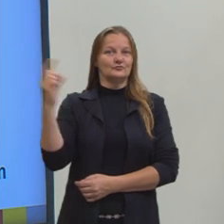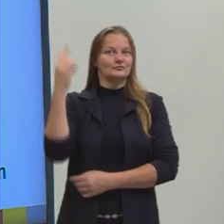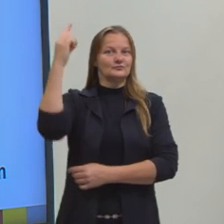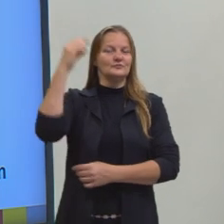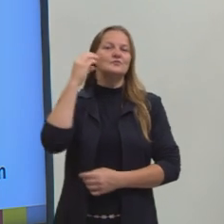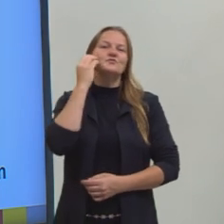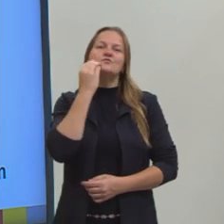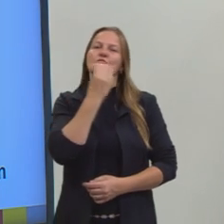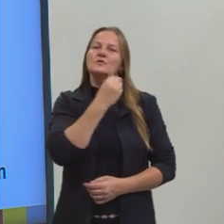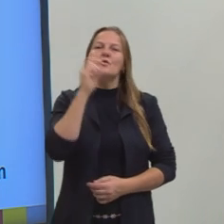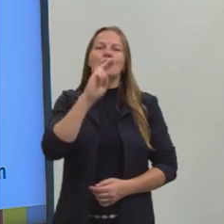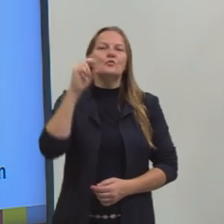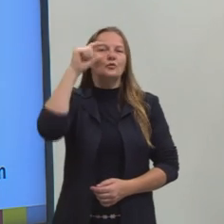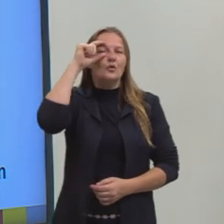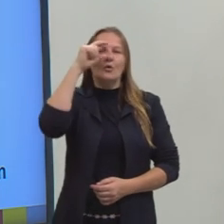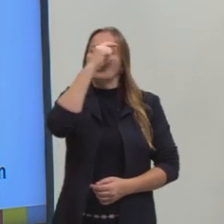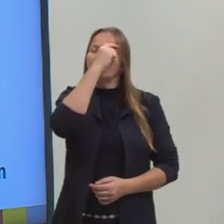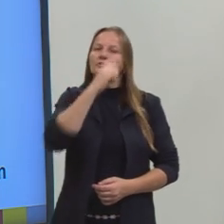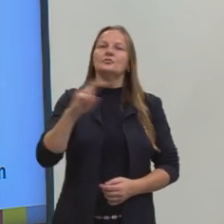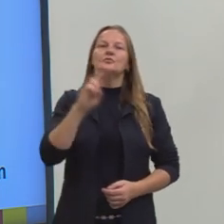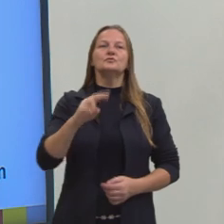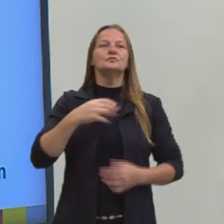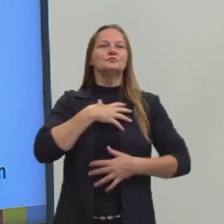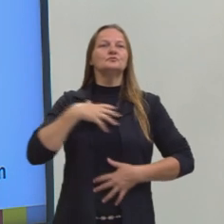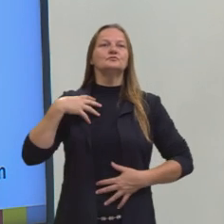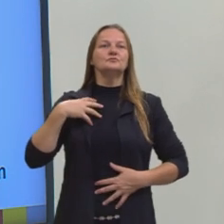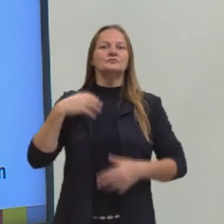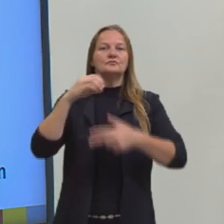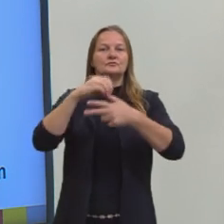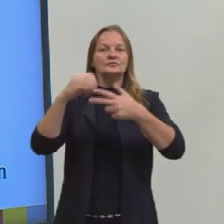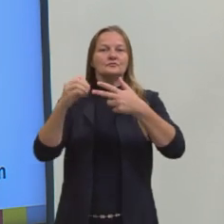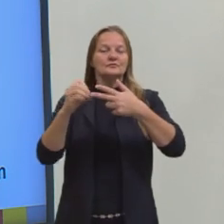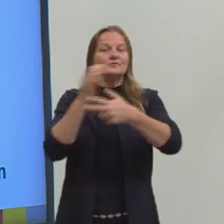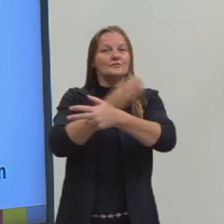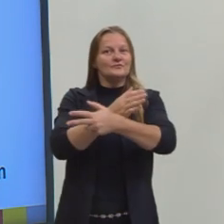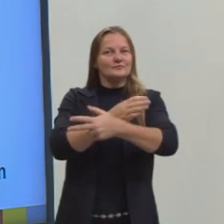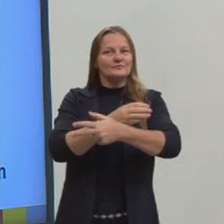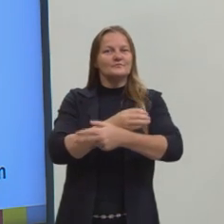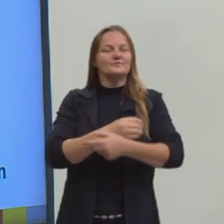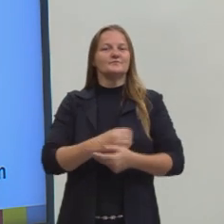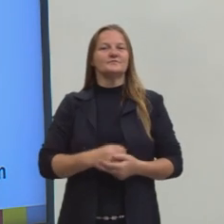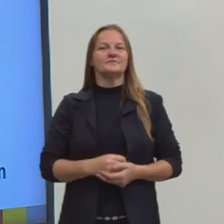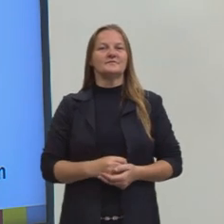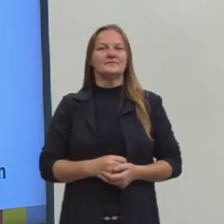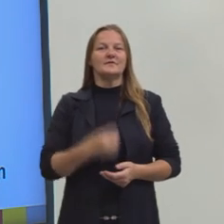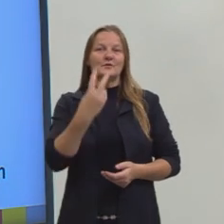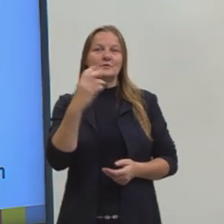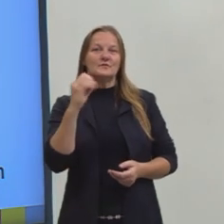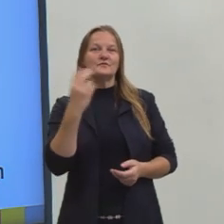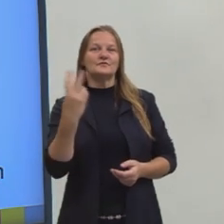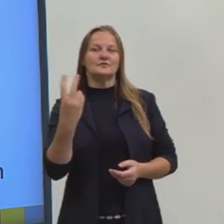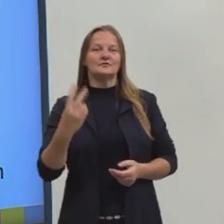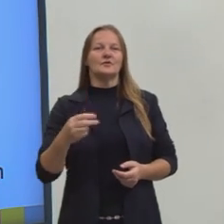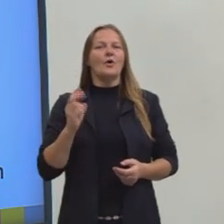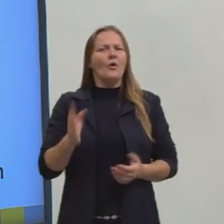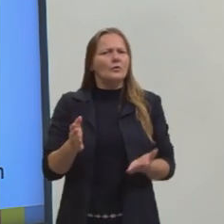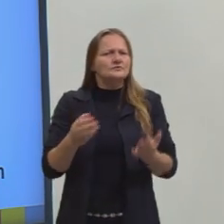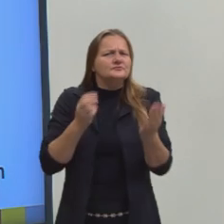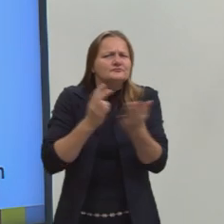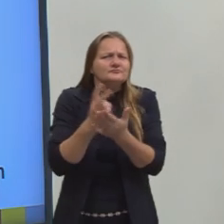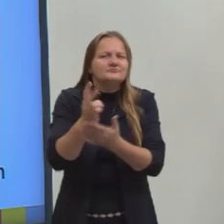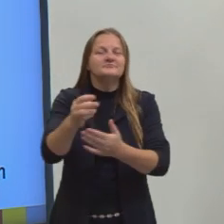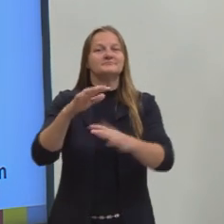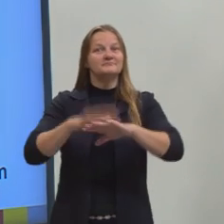barba, uso óculos e estou com a cabiseta do pré-enense eduque 2022. Hoje nós vamos dar continuidade a mais uma aula de